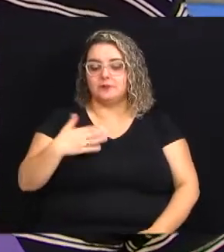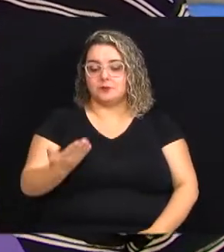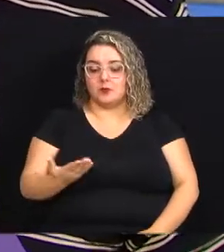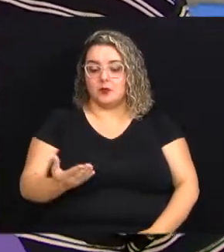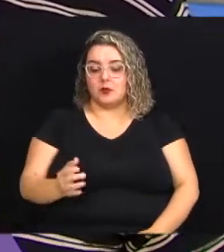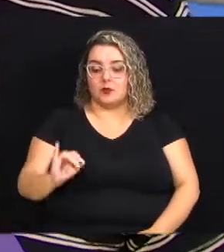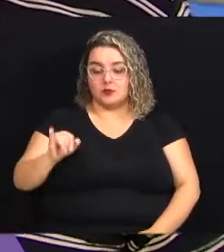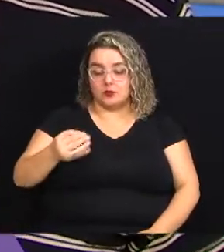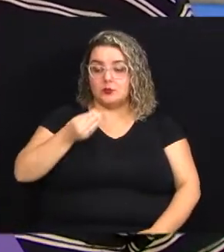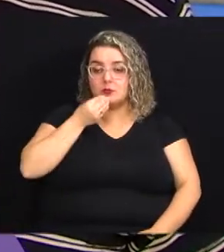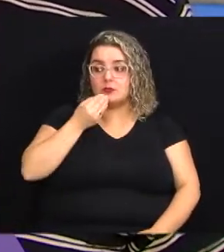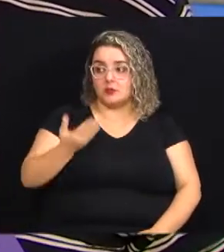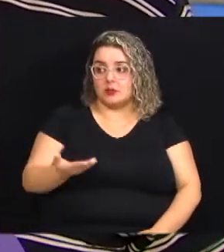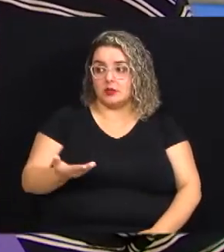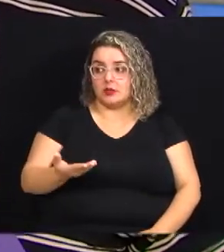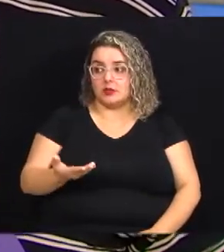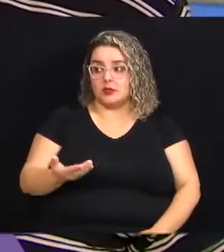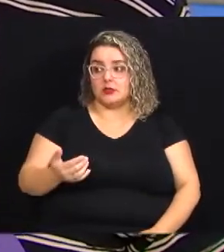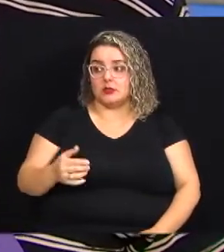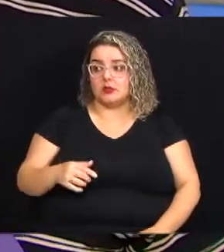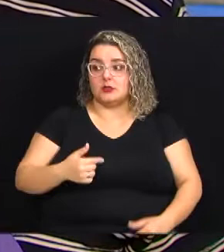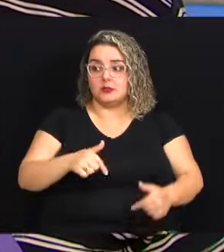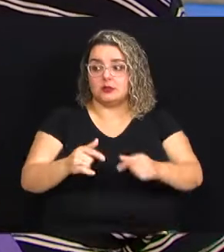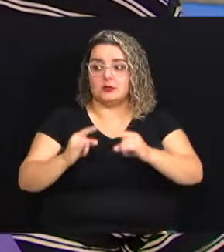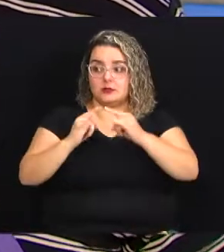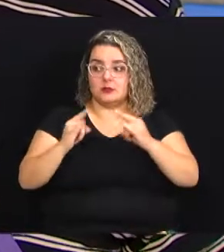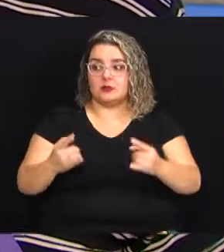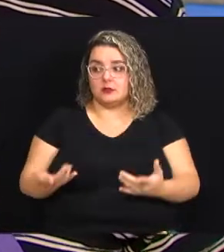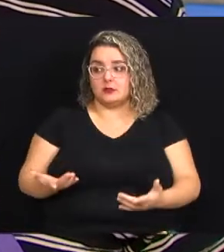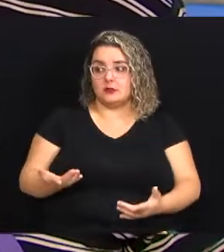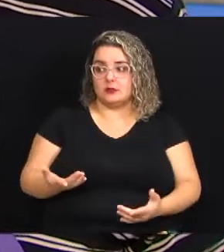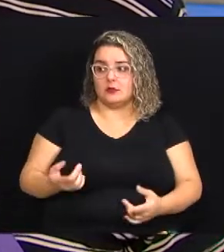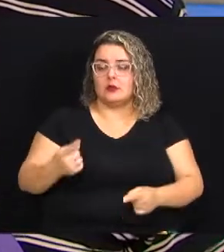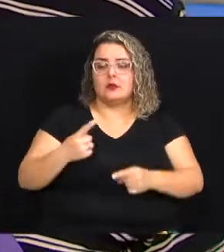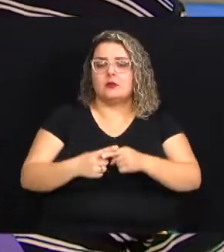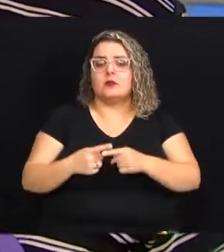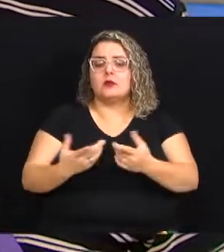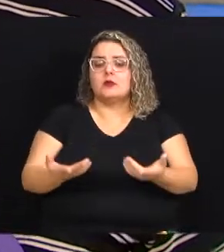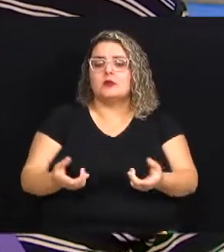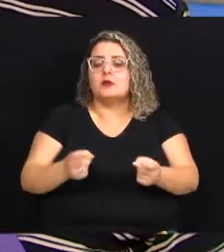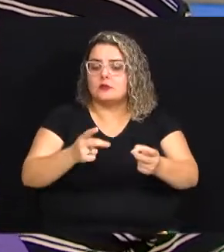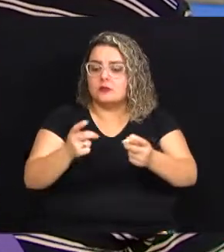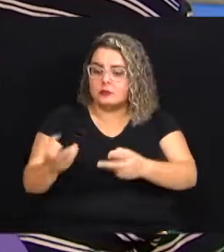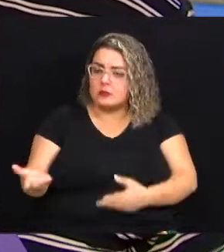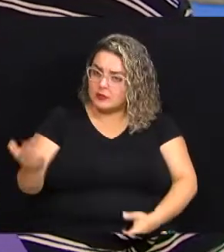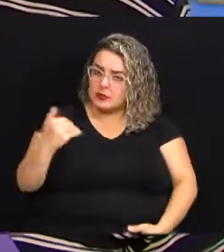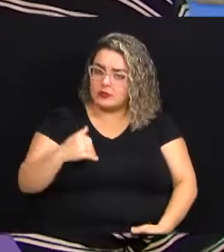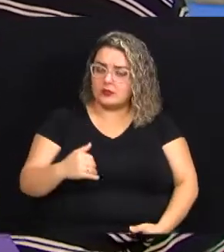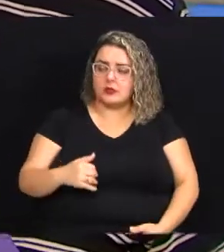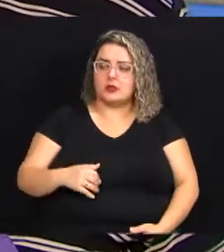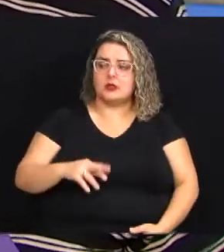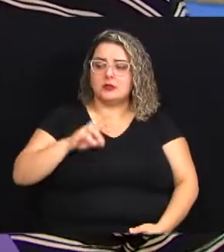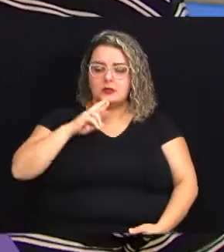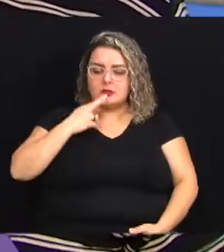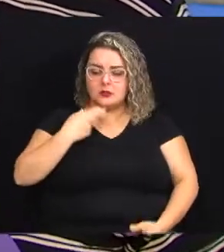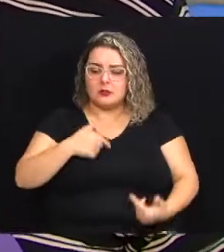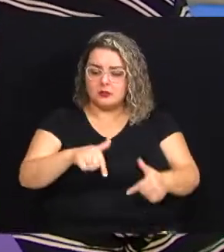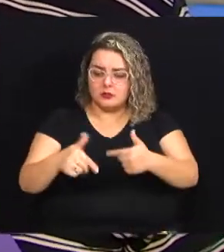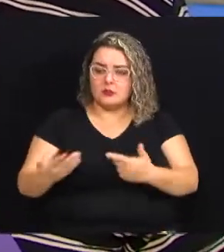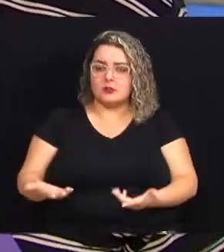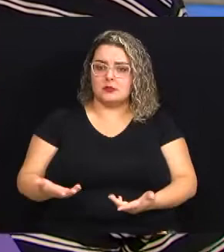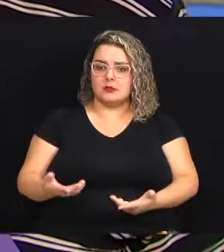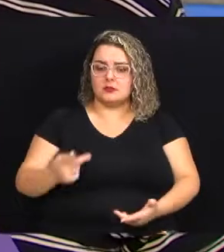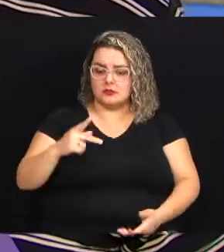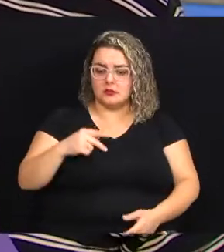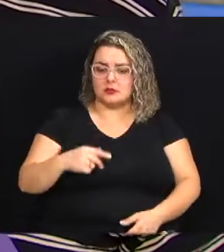quando surgiu essa oportunidade de trabalhar em feira a moça da barraca falou assim ah por que você não né? não vem também você trabalhar